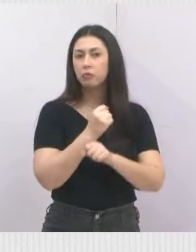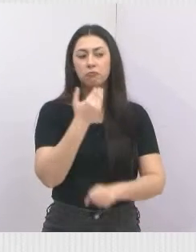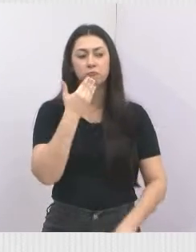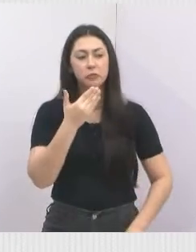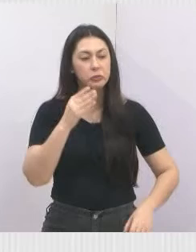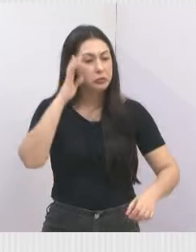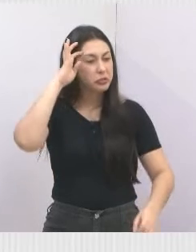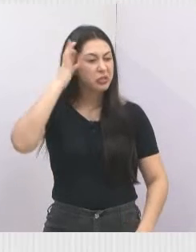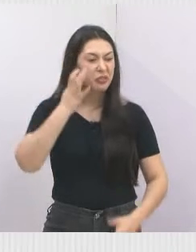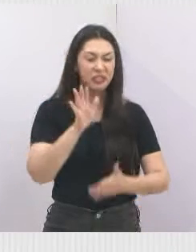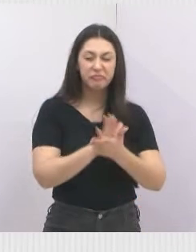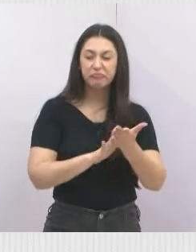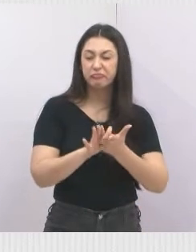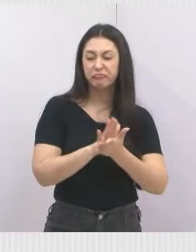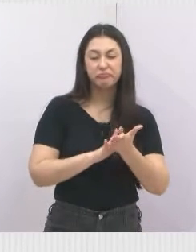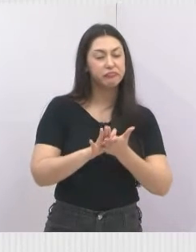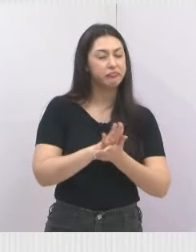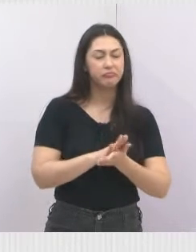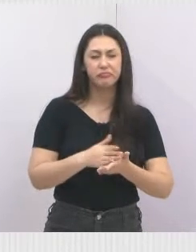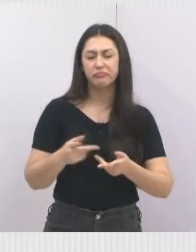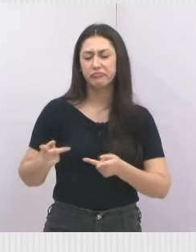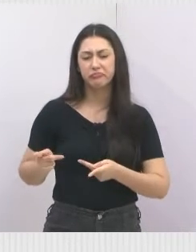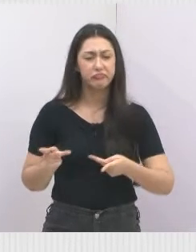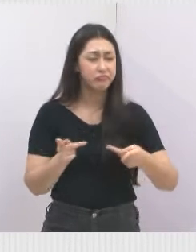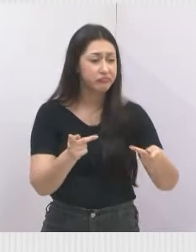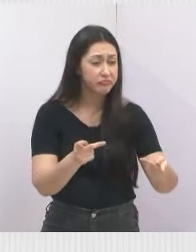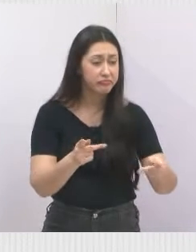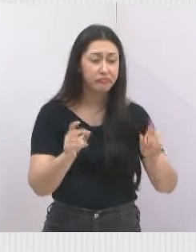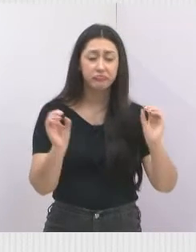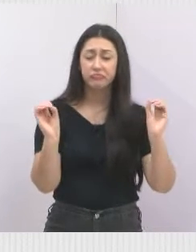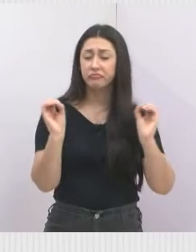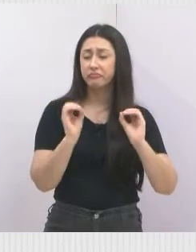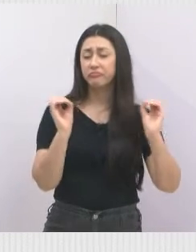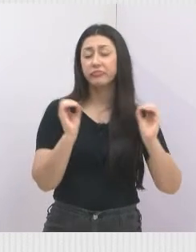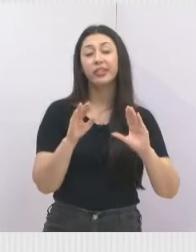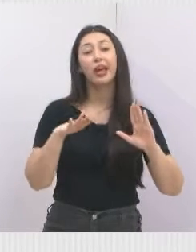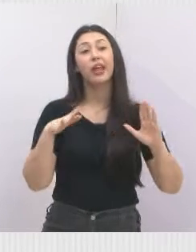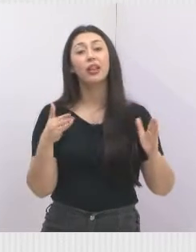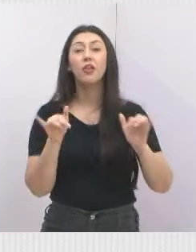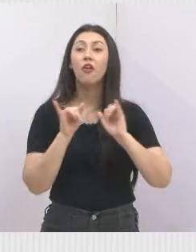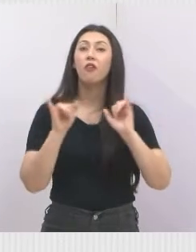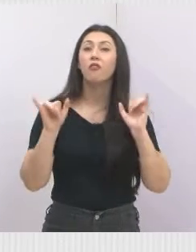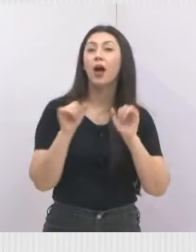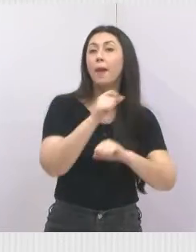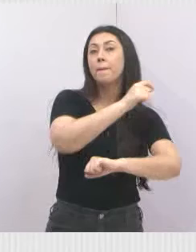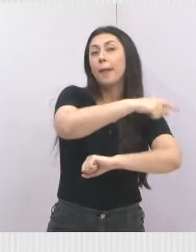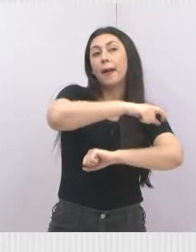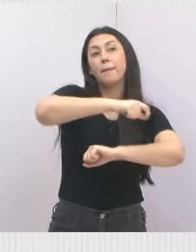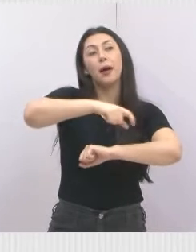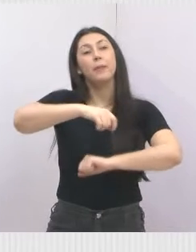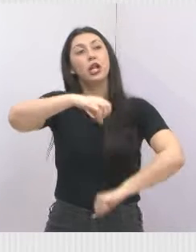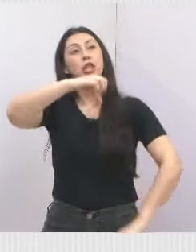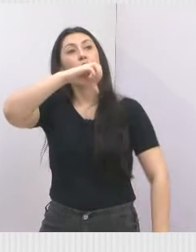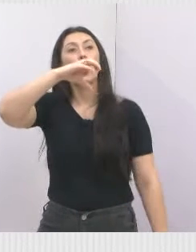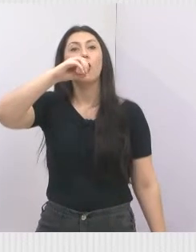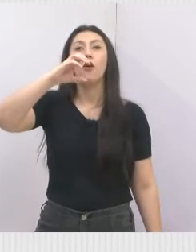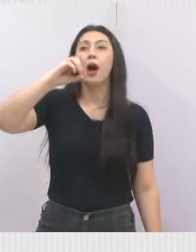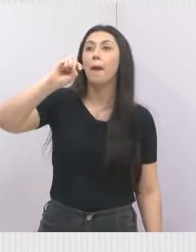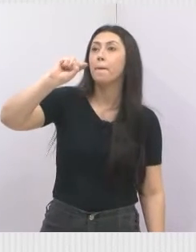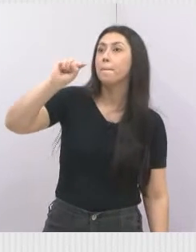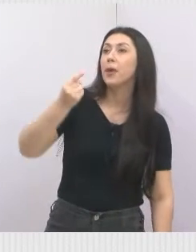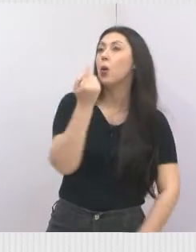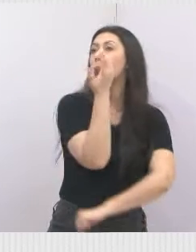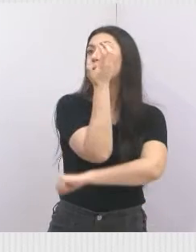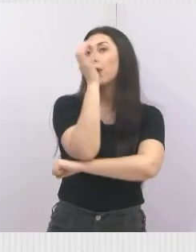foi feito. Nem lá foram ver. Nem lá foram ver. Então, fala de plantar novecentas e poucas mil árvores, não sei o que de árvore.